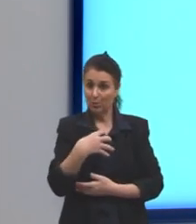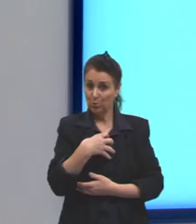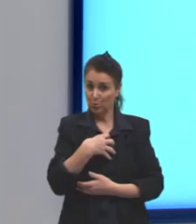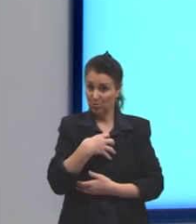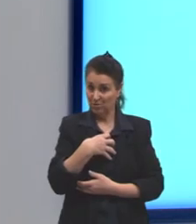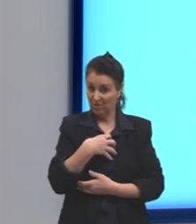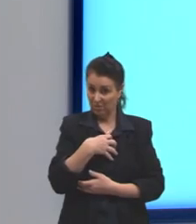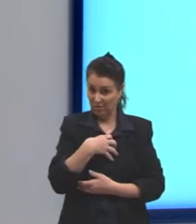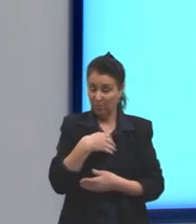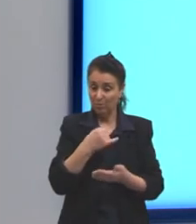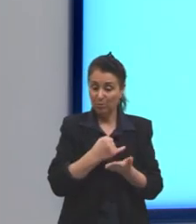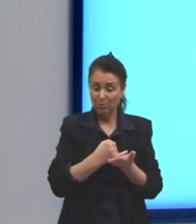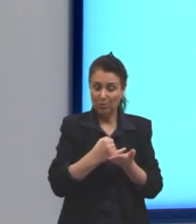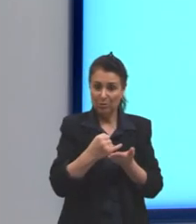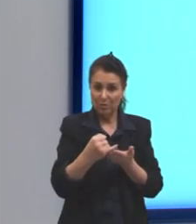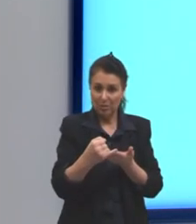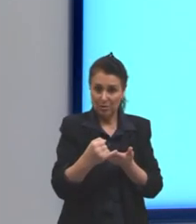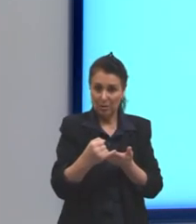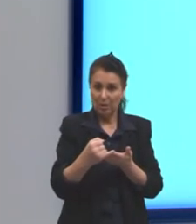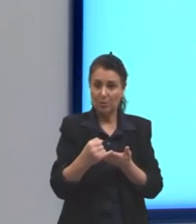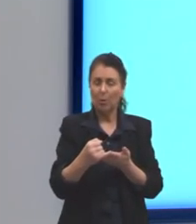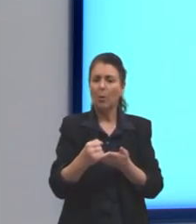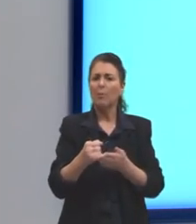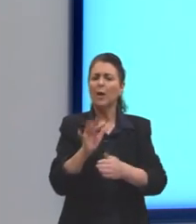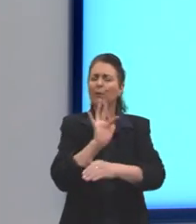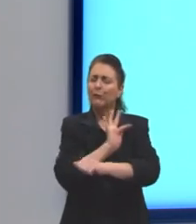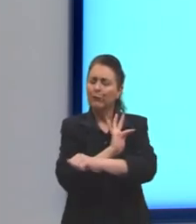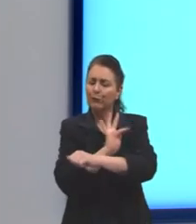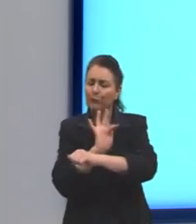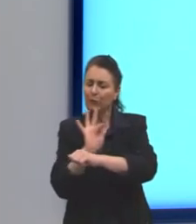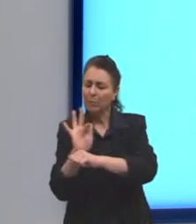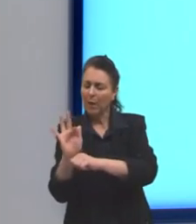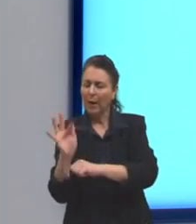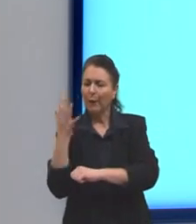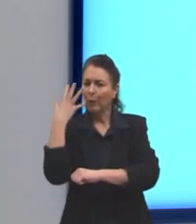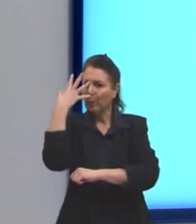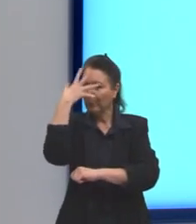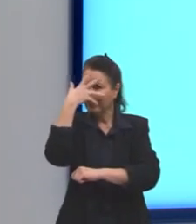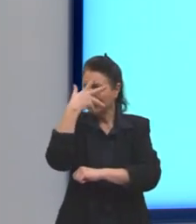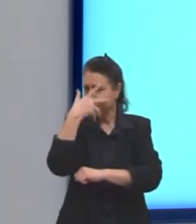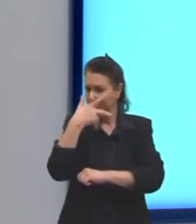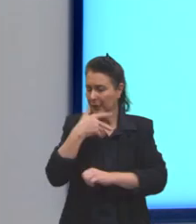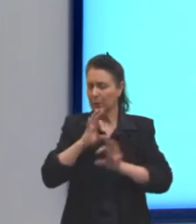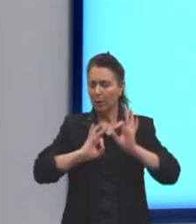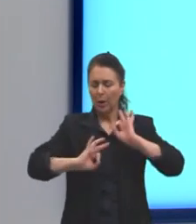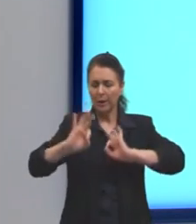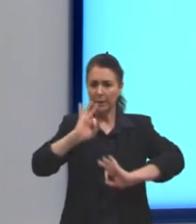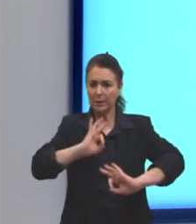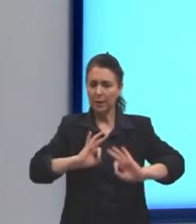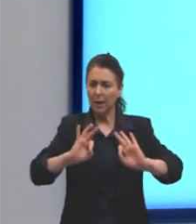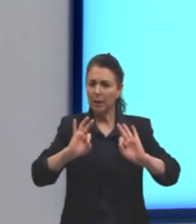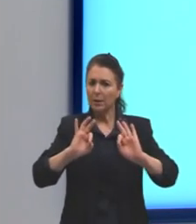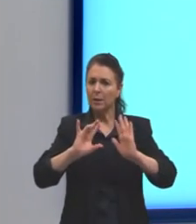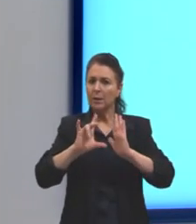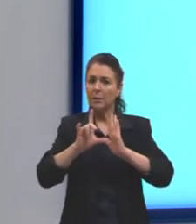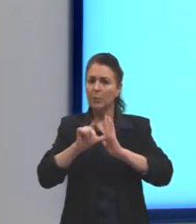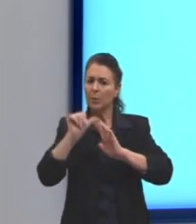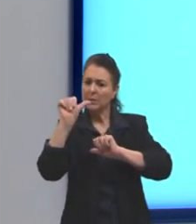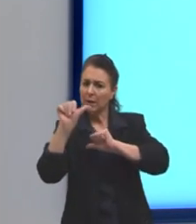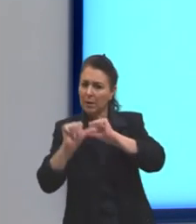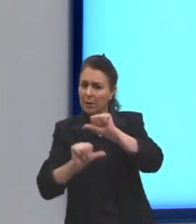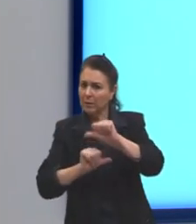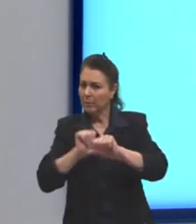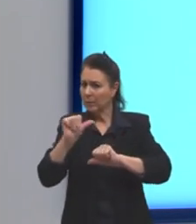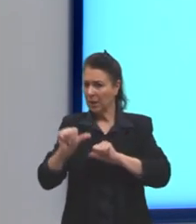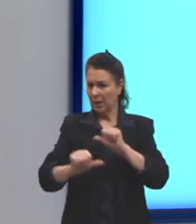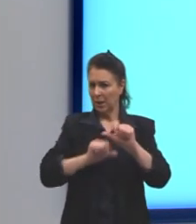início, bem formalzinha, bem bonitinha, e ela vai se alterando. Olha